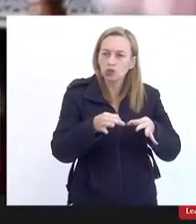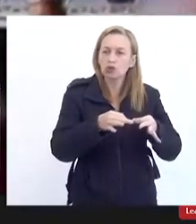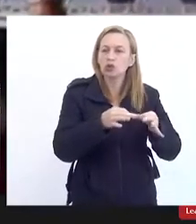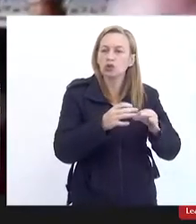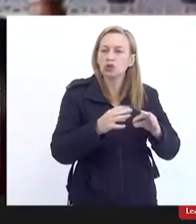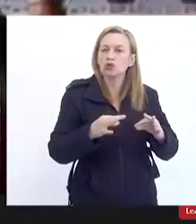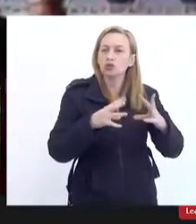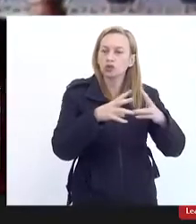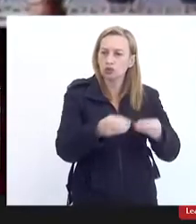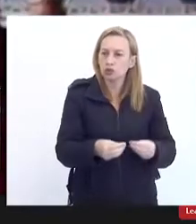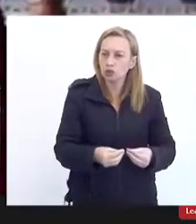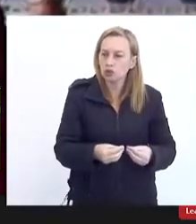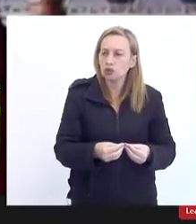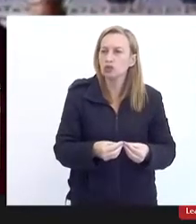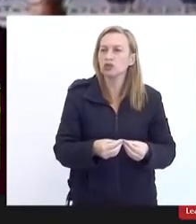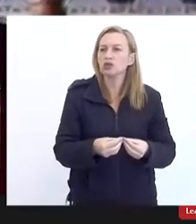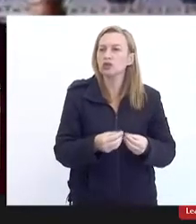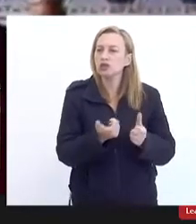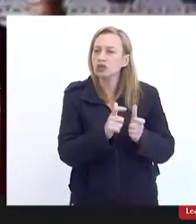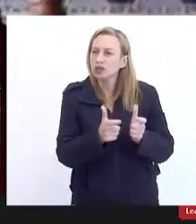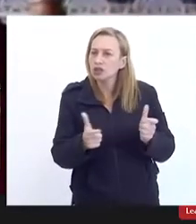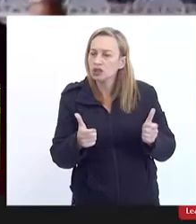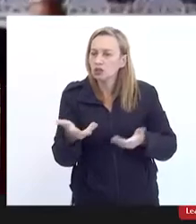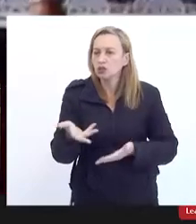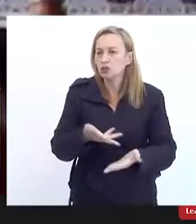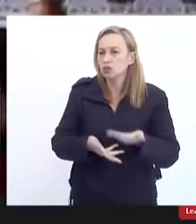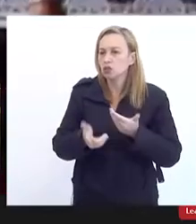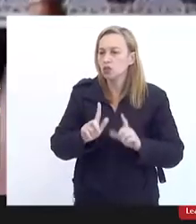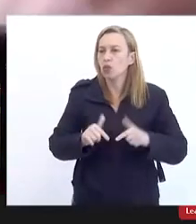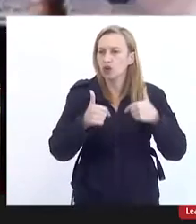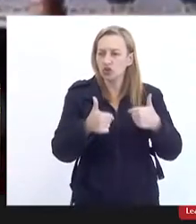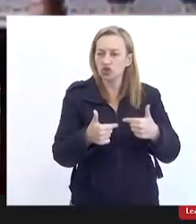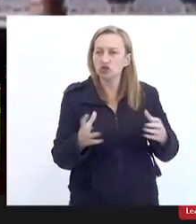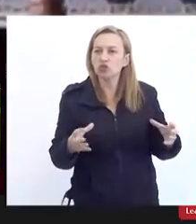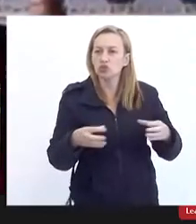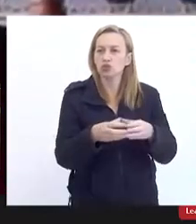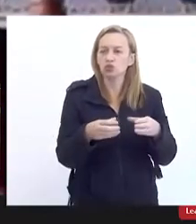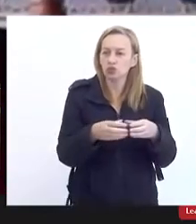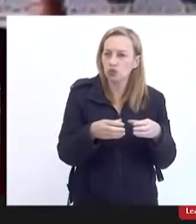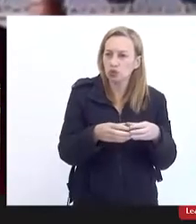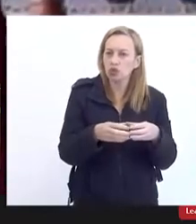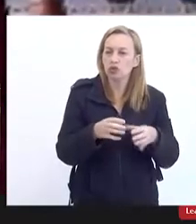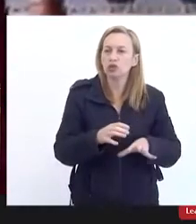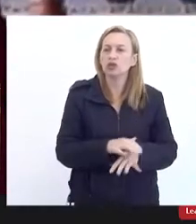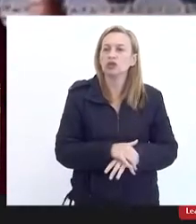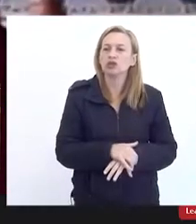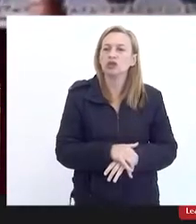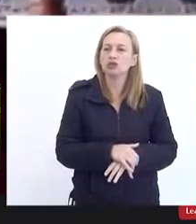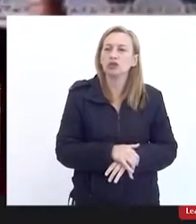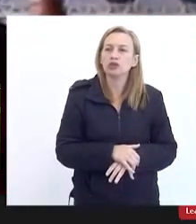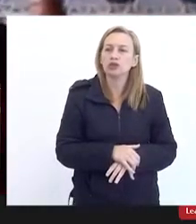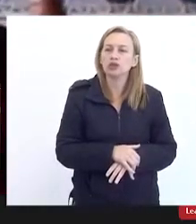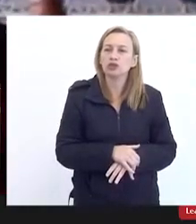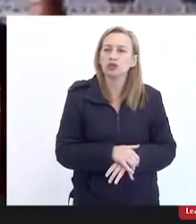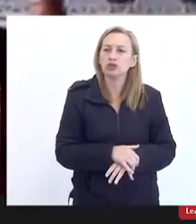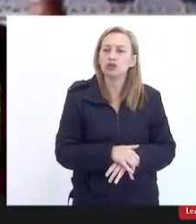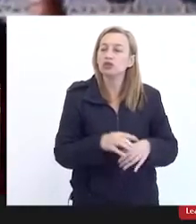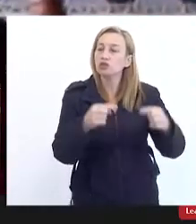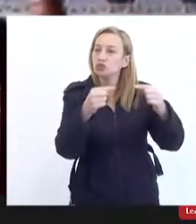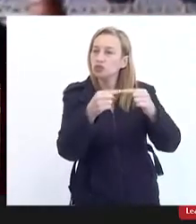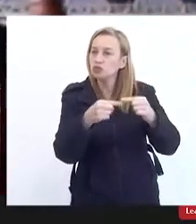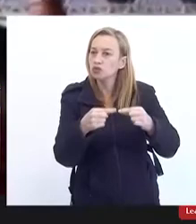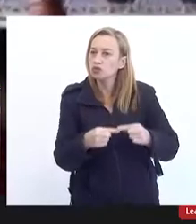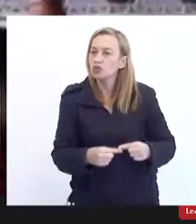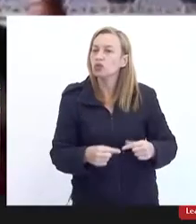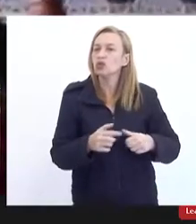vá norteando a ação coletiva vá norteando as ações específicas de acordo